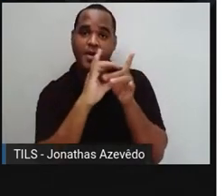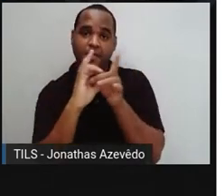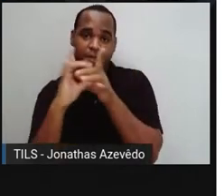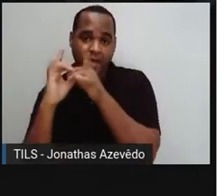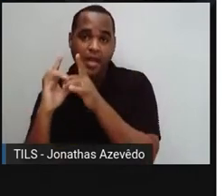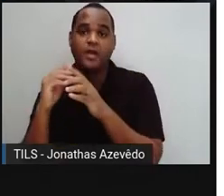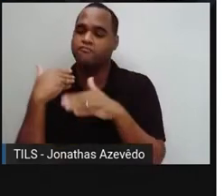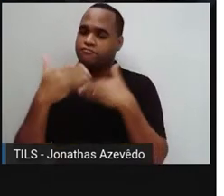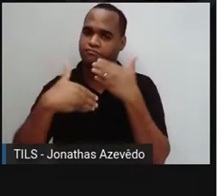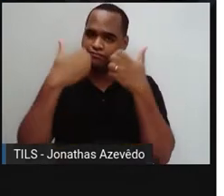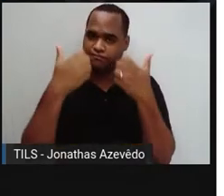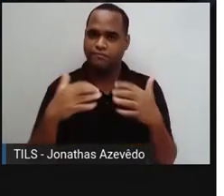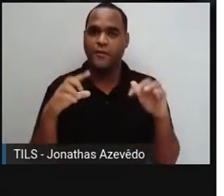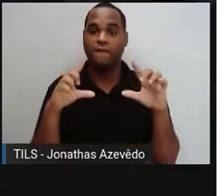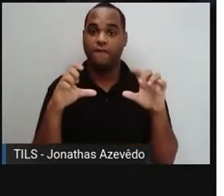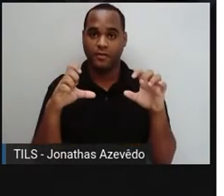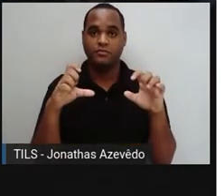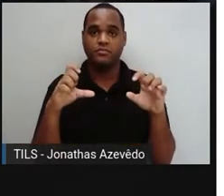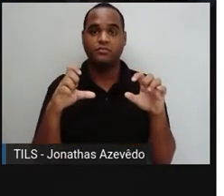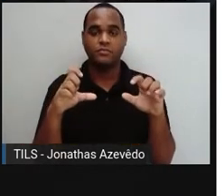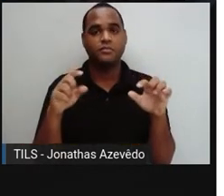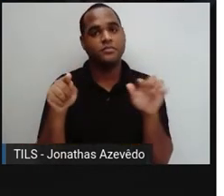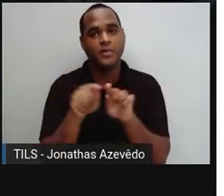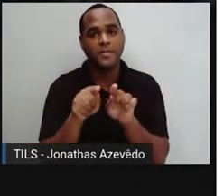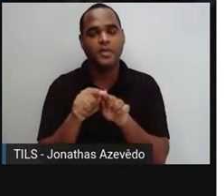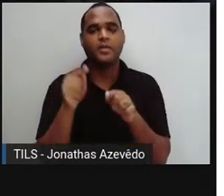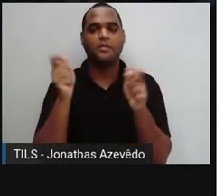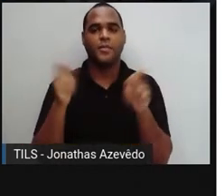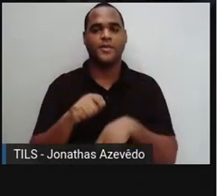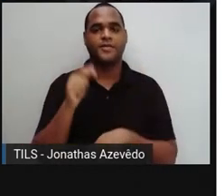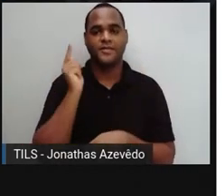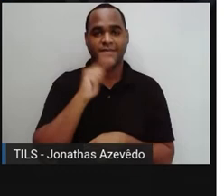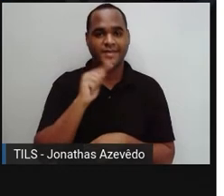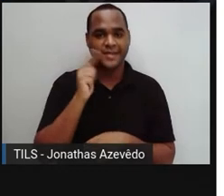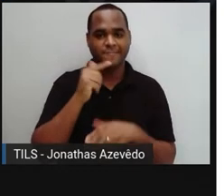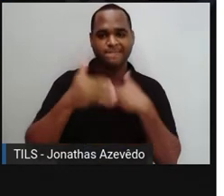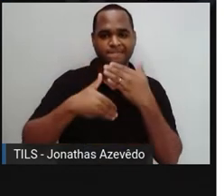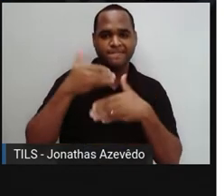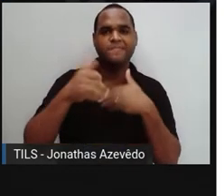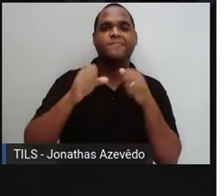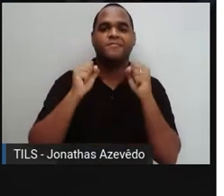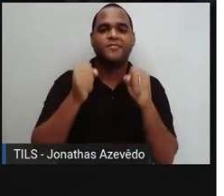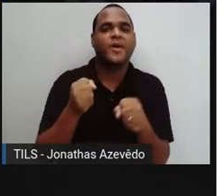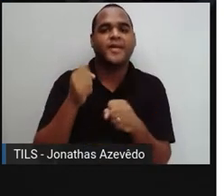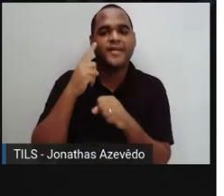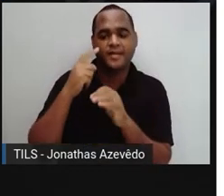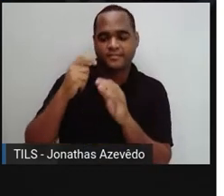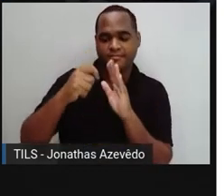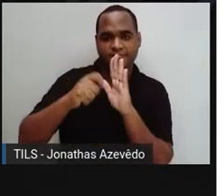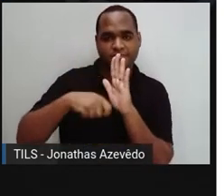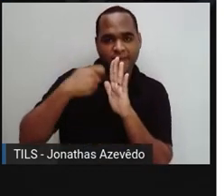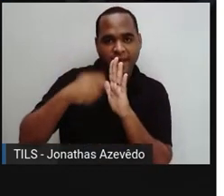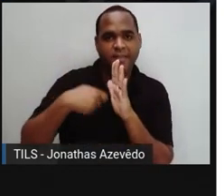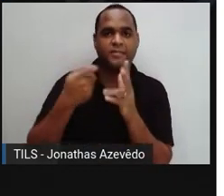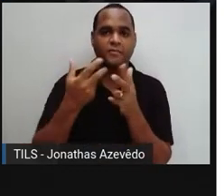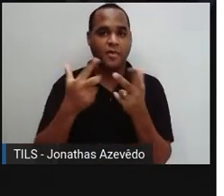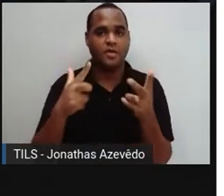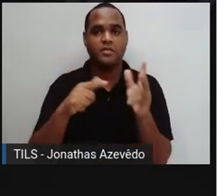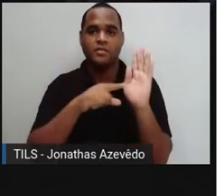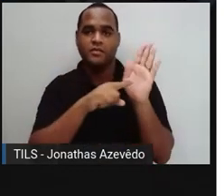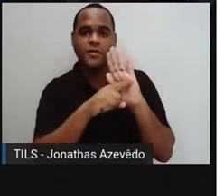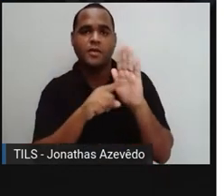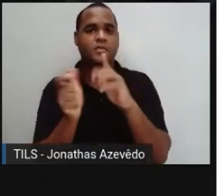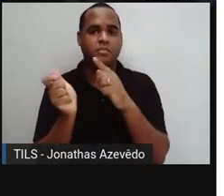ao processo de fotografar, acabou também levando a criação do cinema, a produção aí dos filmes,